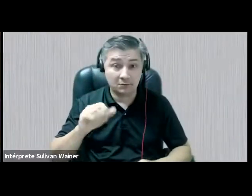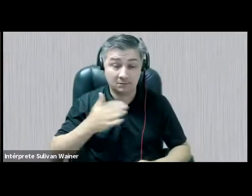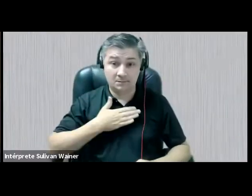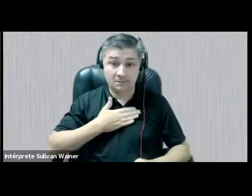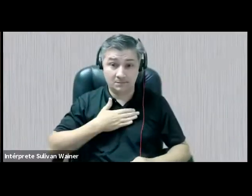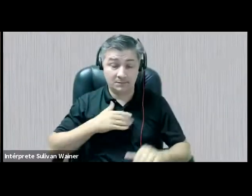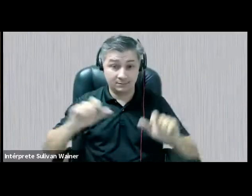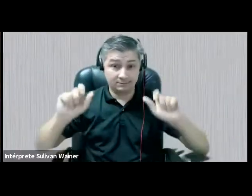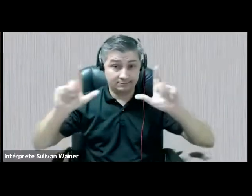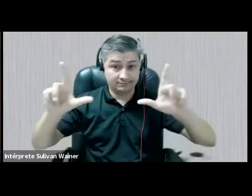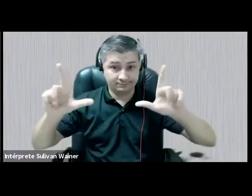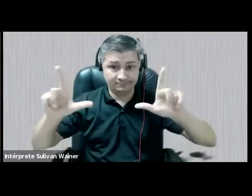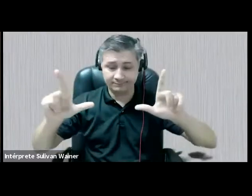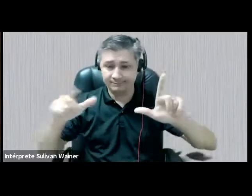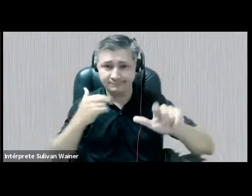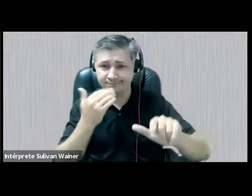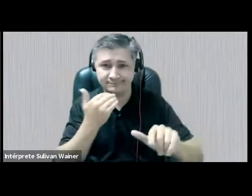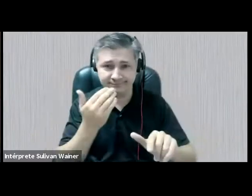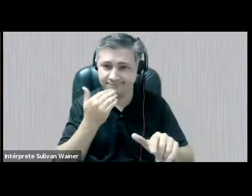mas tudo bem.